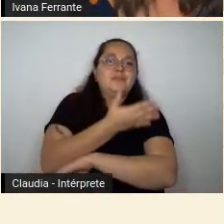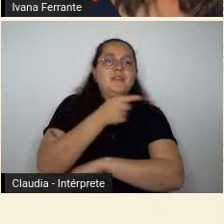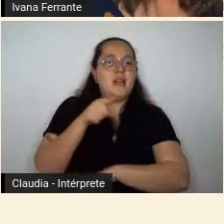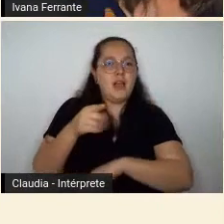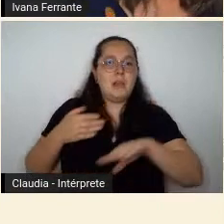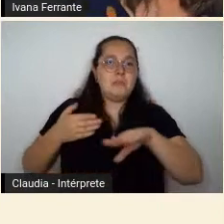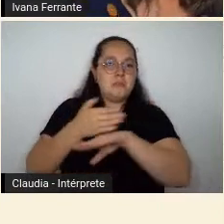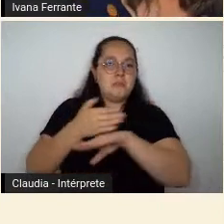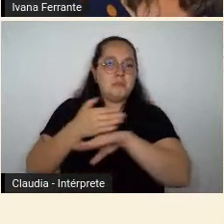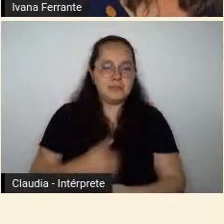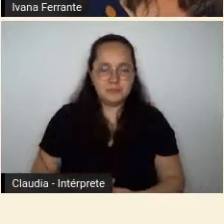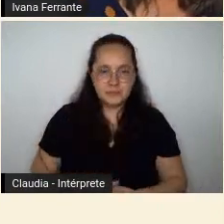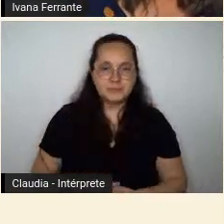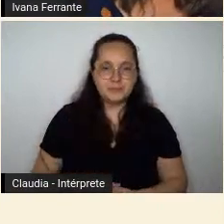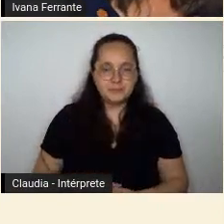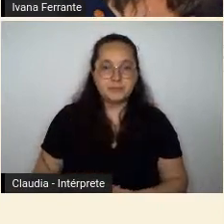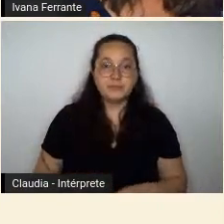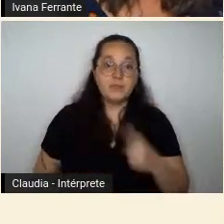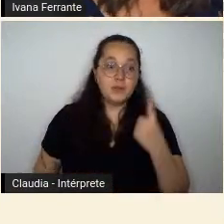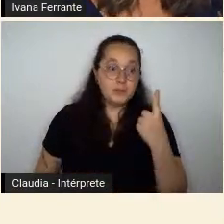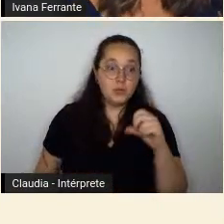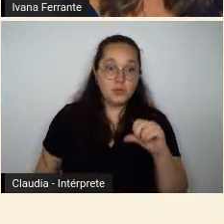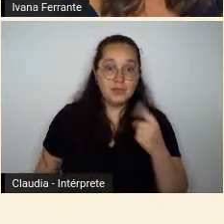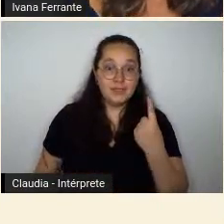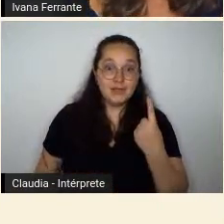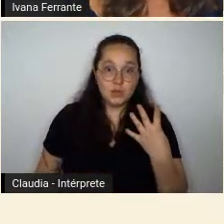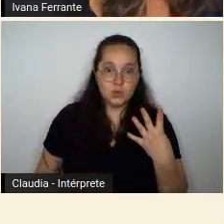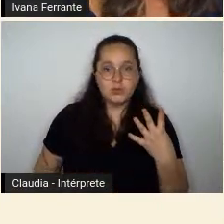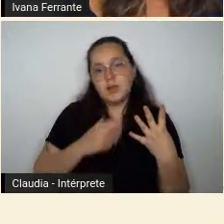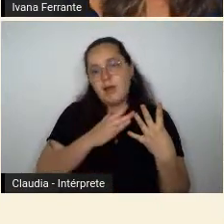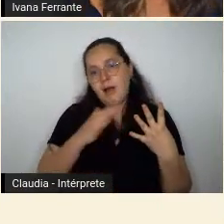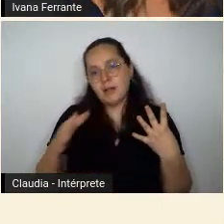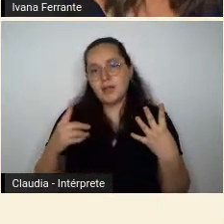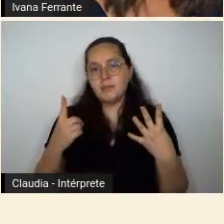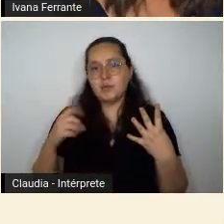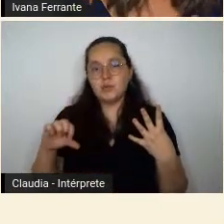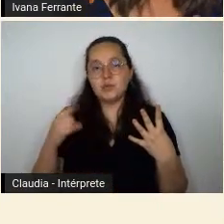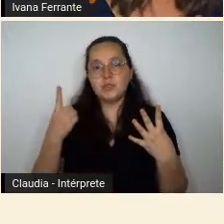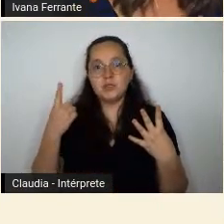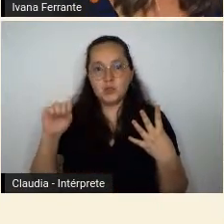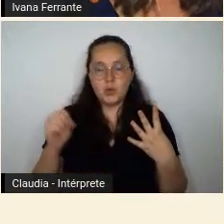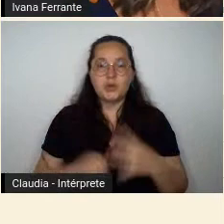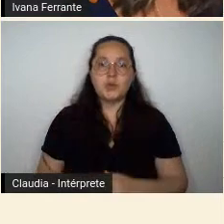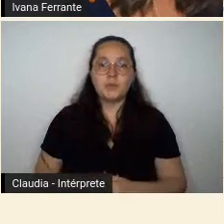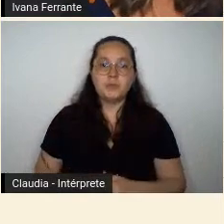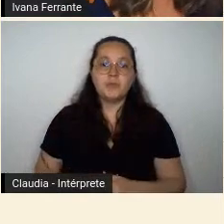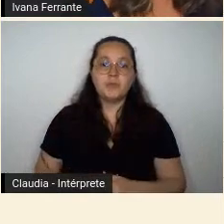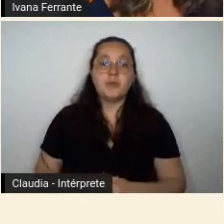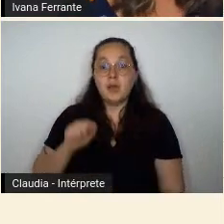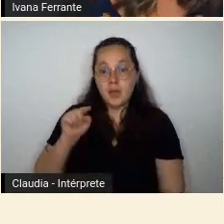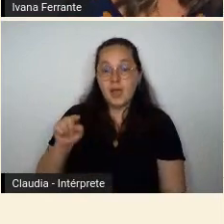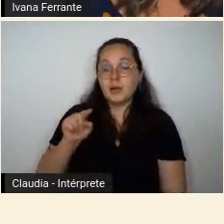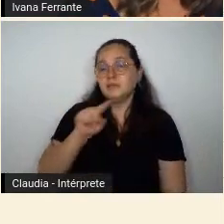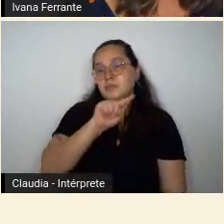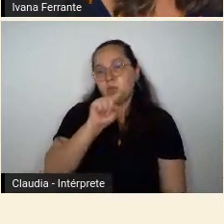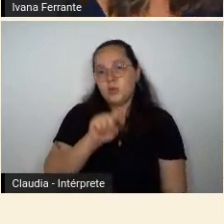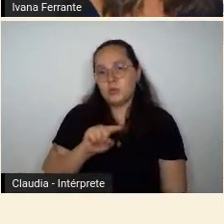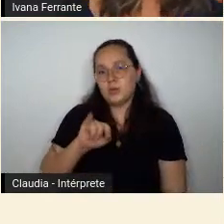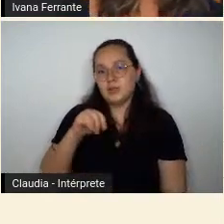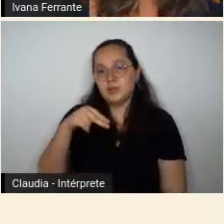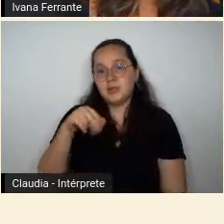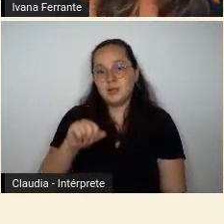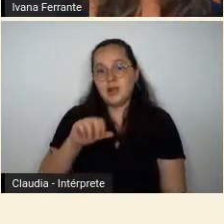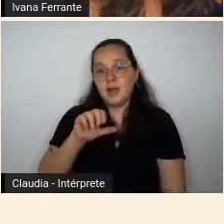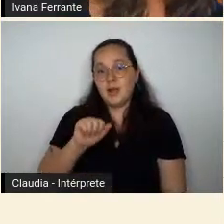Entre 1914 e 1918, a Tereza Aita, ou Zina Aita, como ela assinava, ela